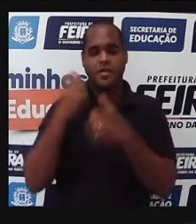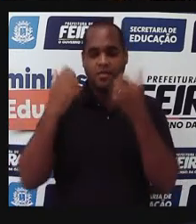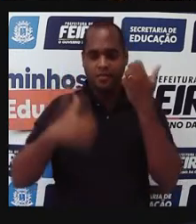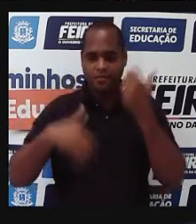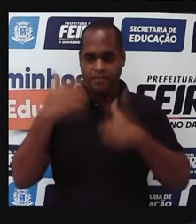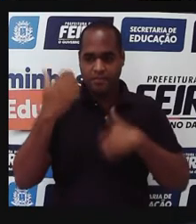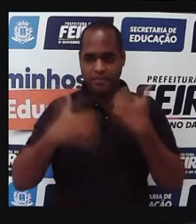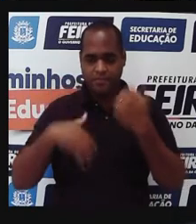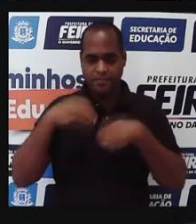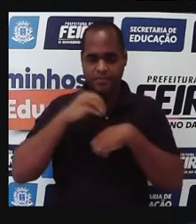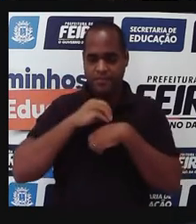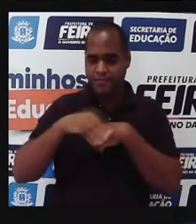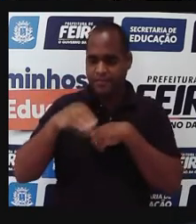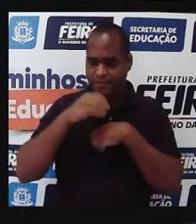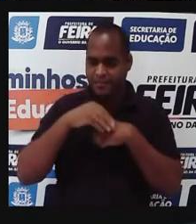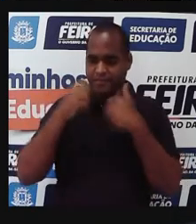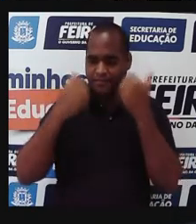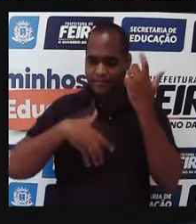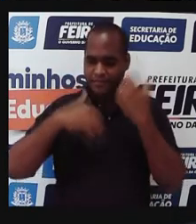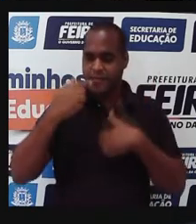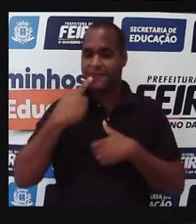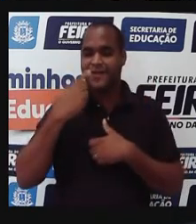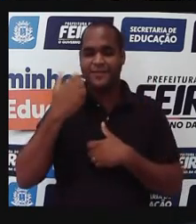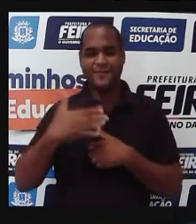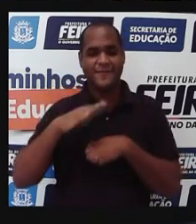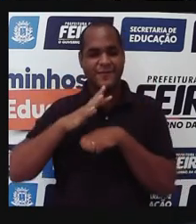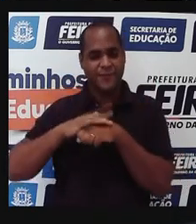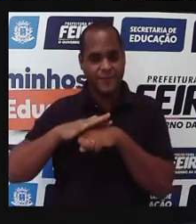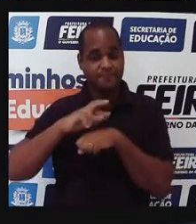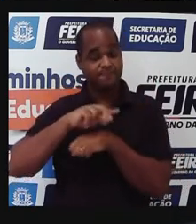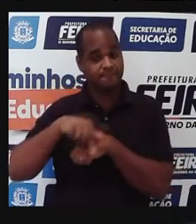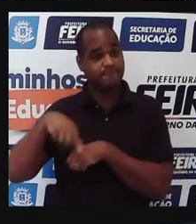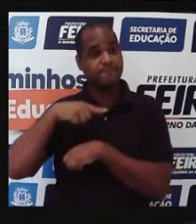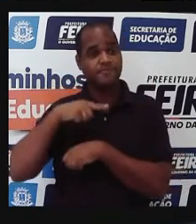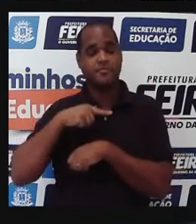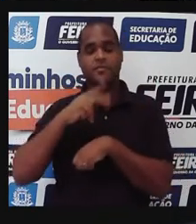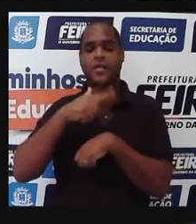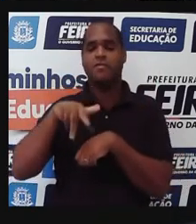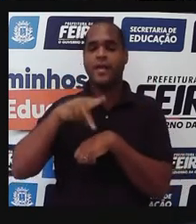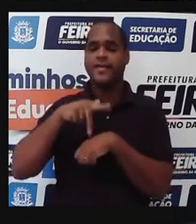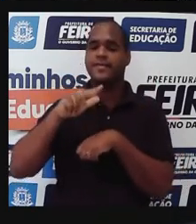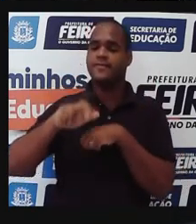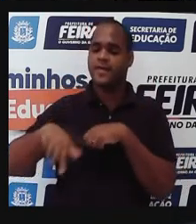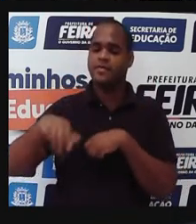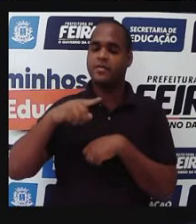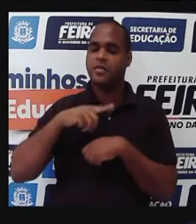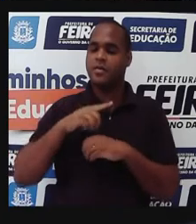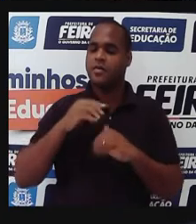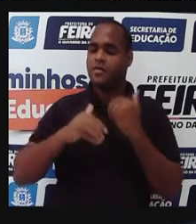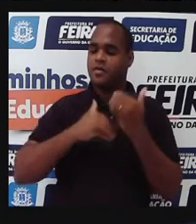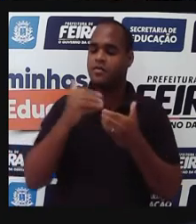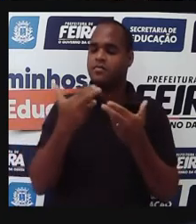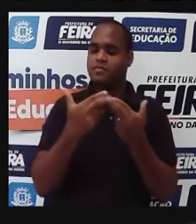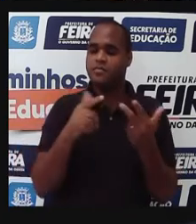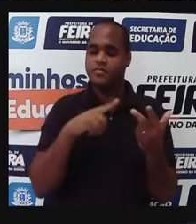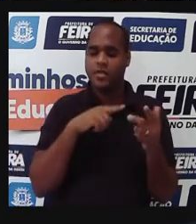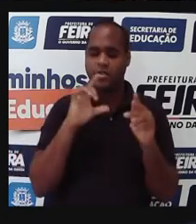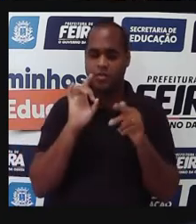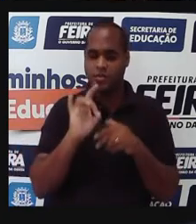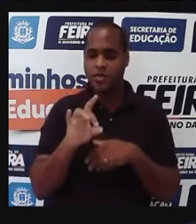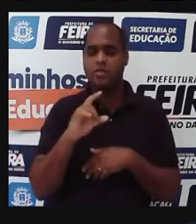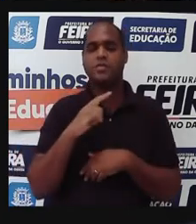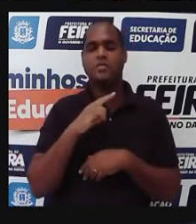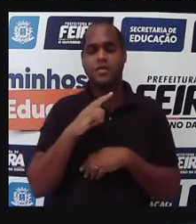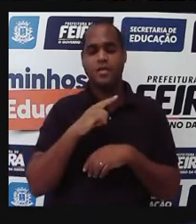coisas de geografia pra cá? Porque a gente vai falar das doenças e o quanto esses países menos desenvolvidos, eles sofrem com as